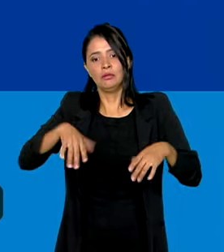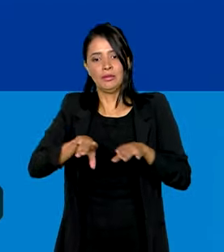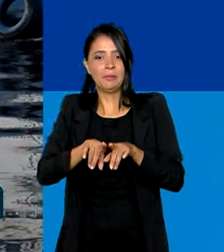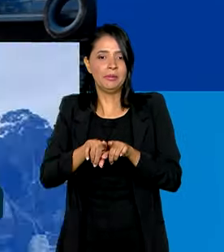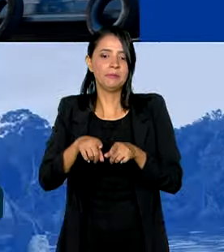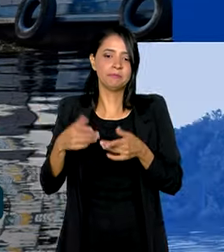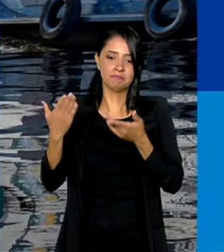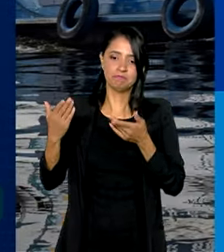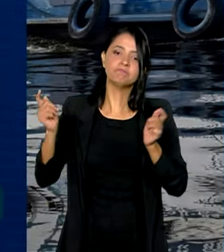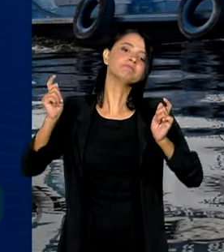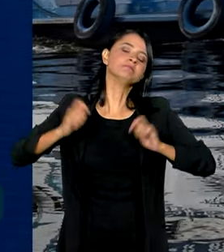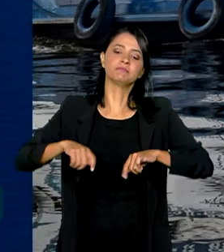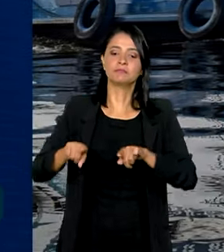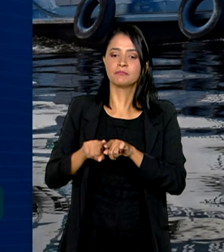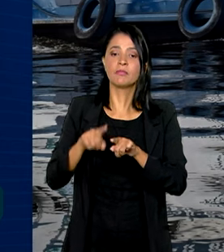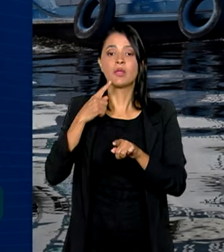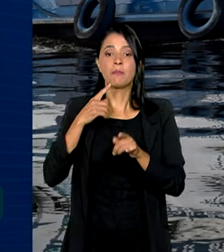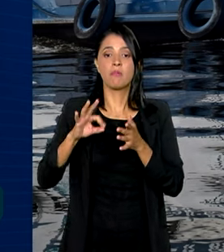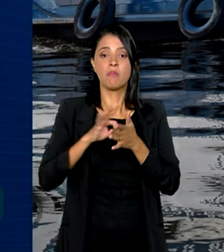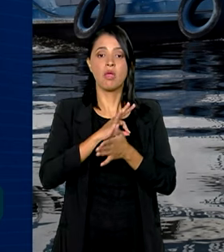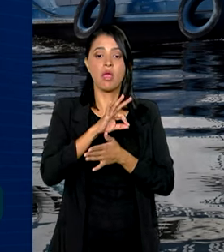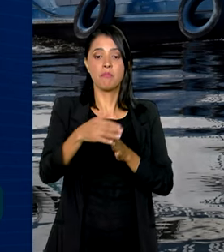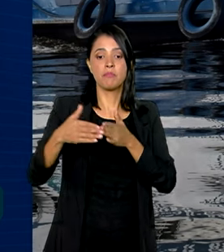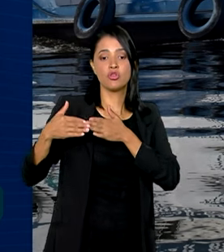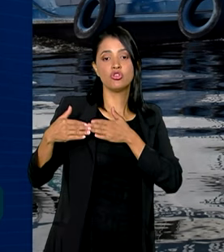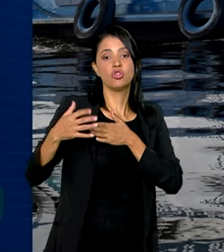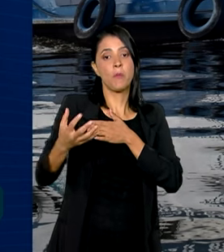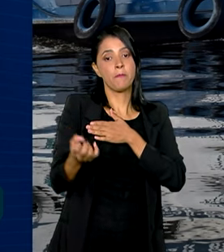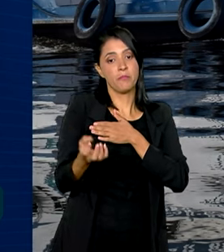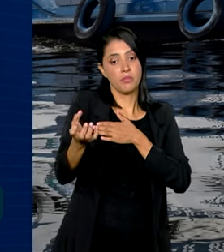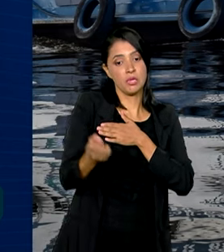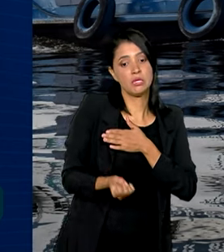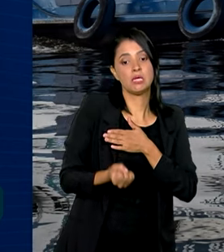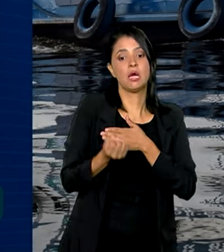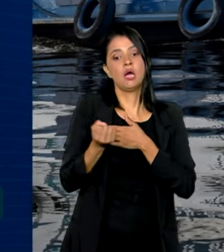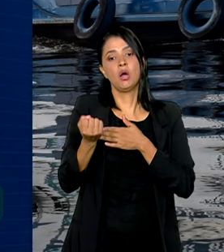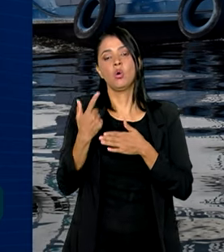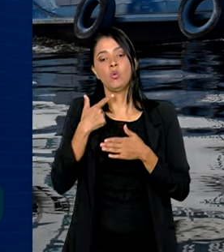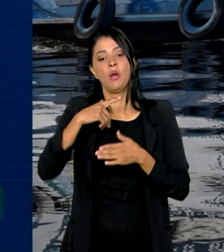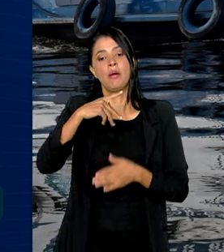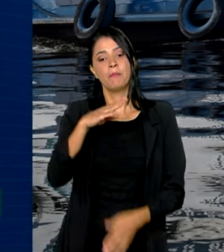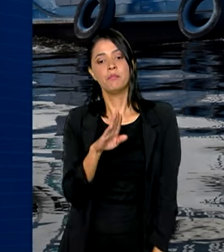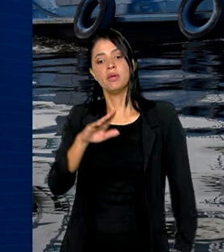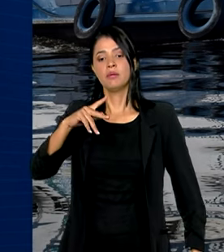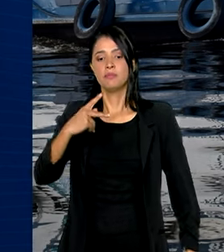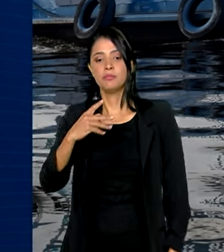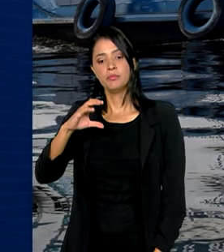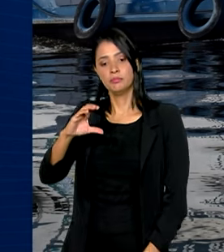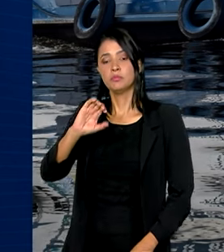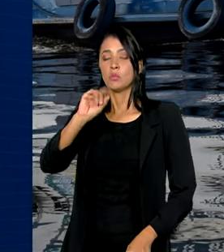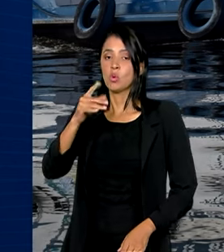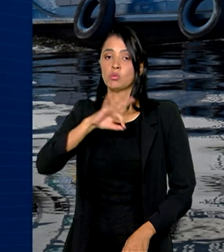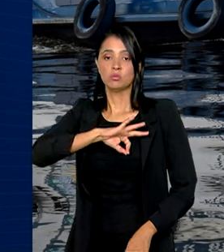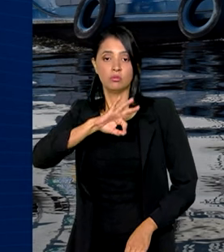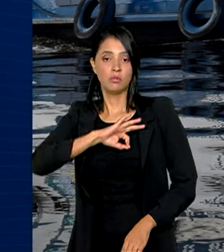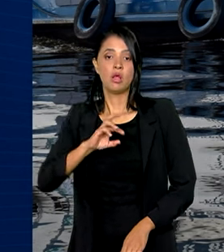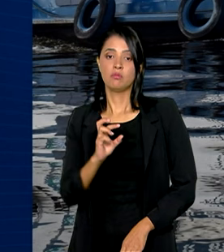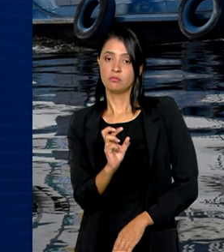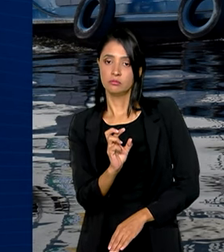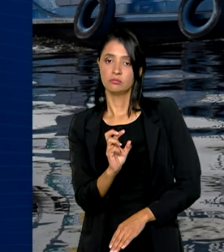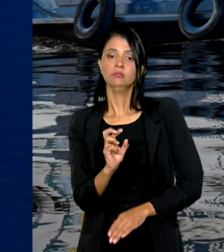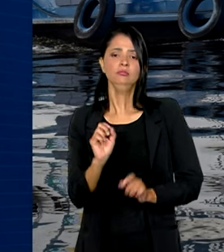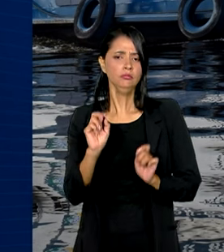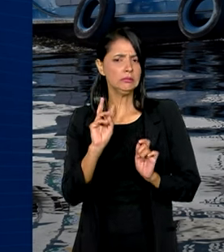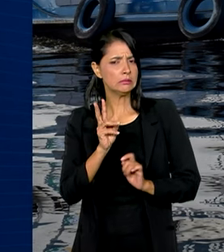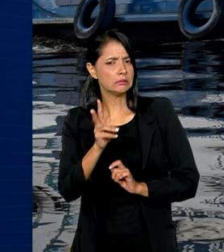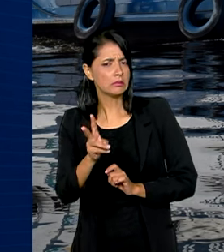Também é possível dar entrada em pedidos de pensão, benefício de prestação continuada ou salário maternidade. Todos